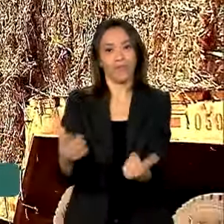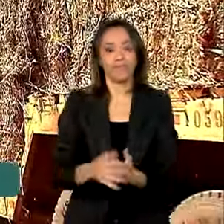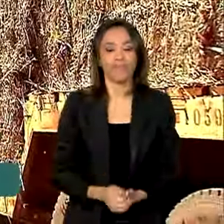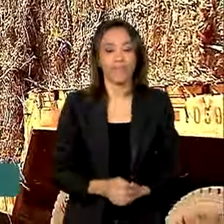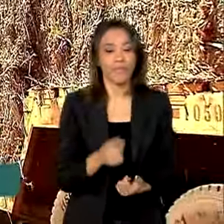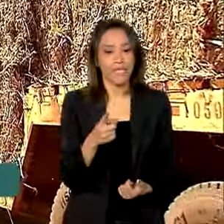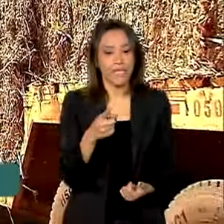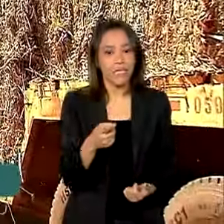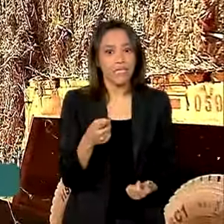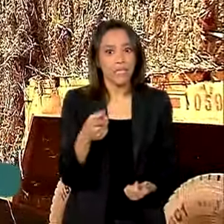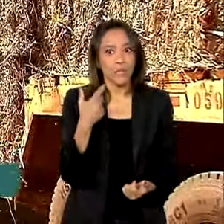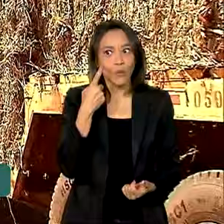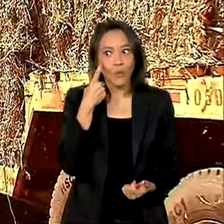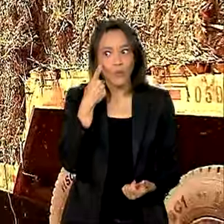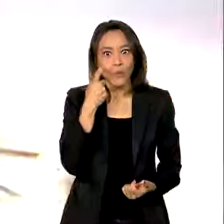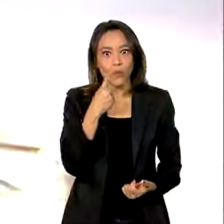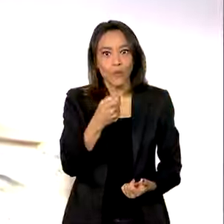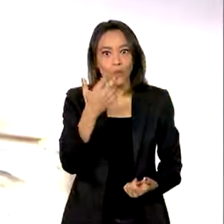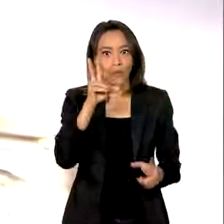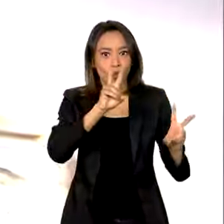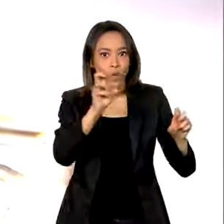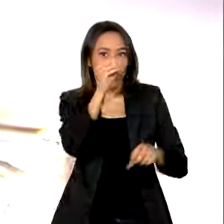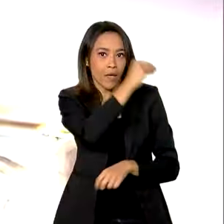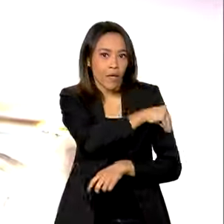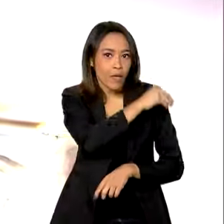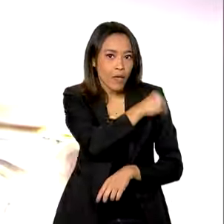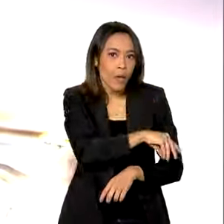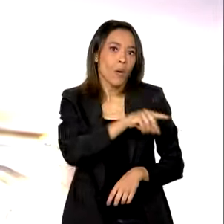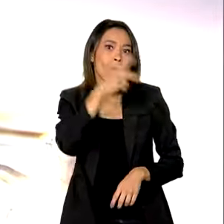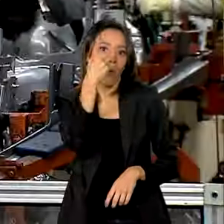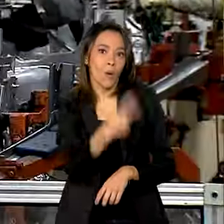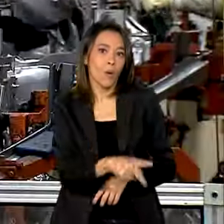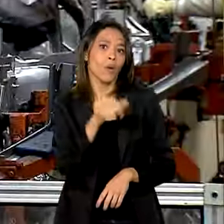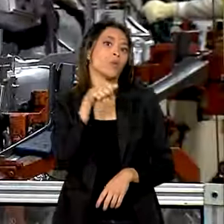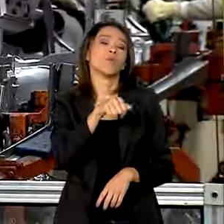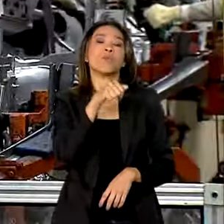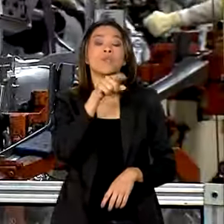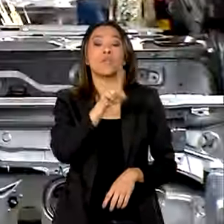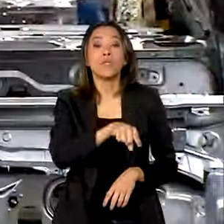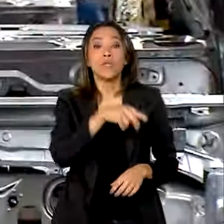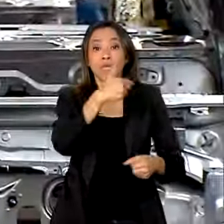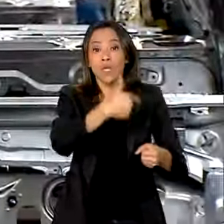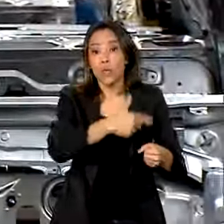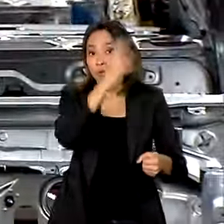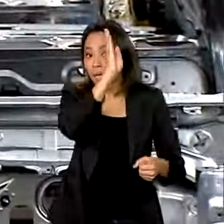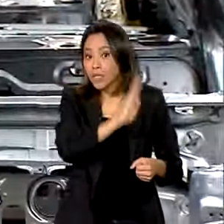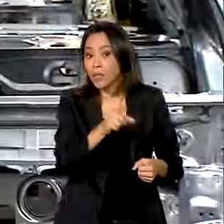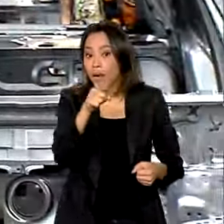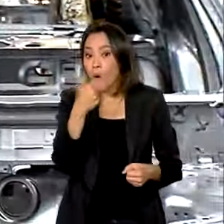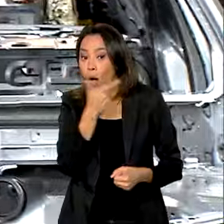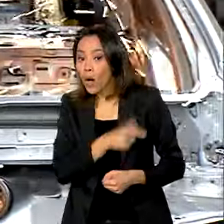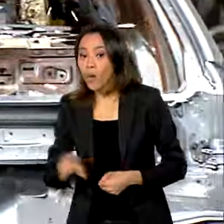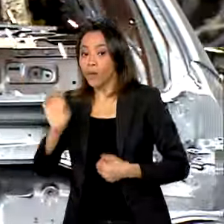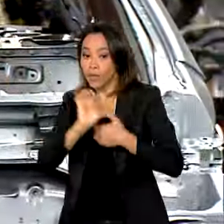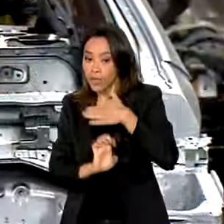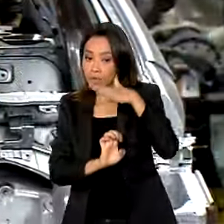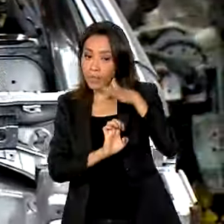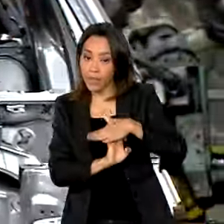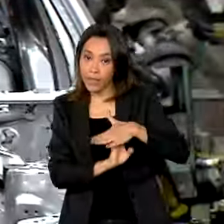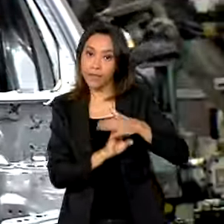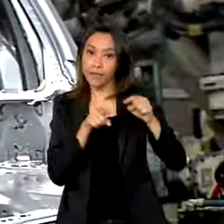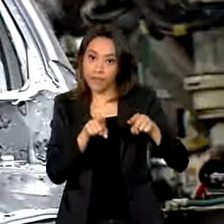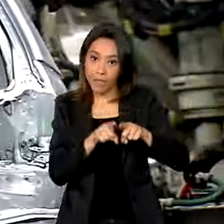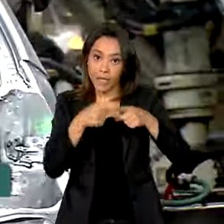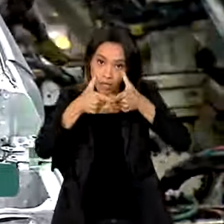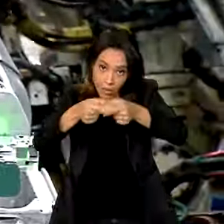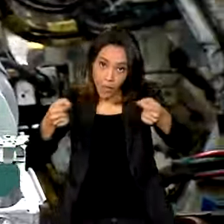olho no grande mercado de etanol e combustíveis renováveis no Brasil, a japonesa Honda também fechou um grande acordo de